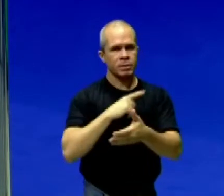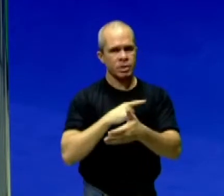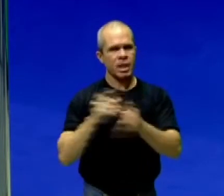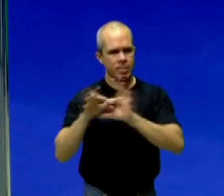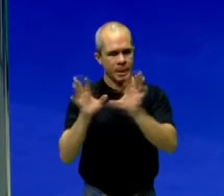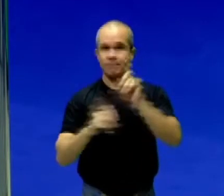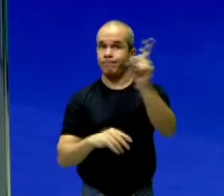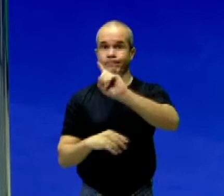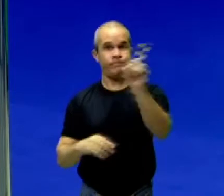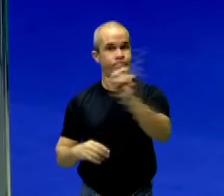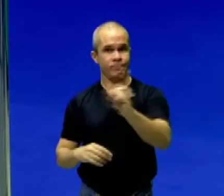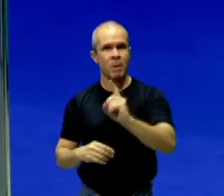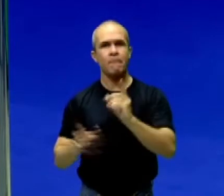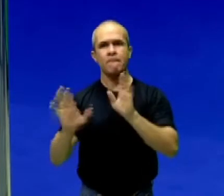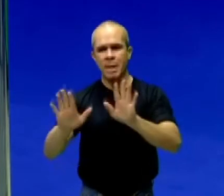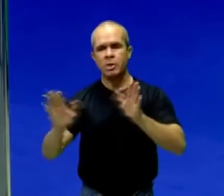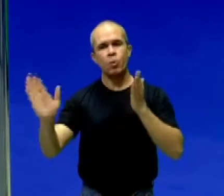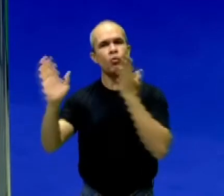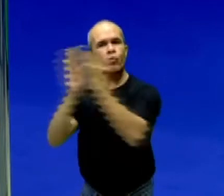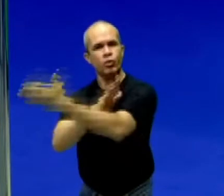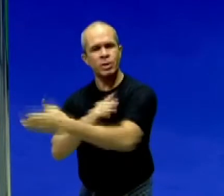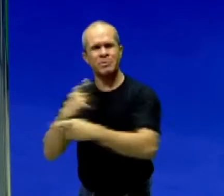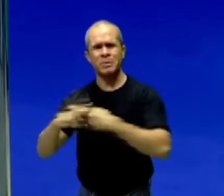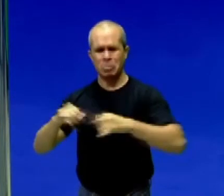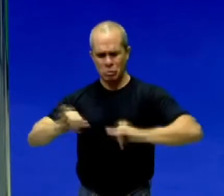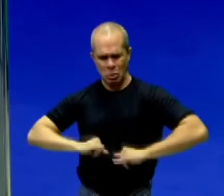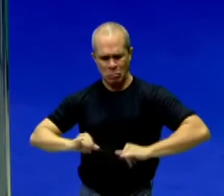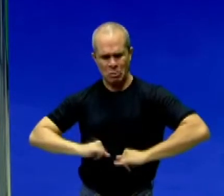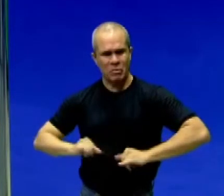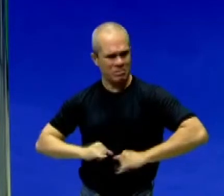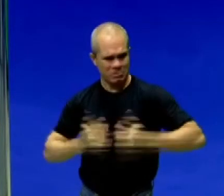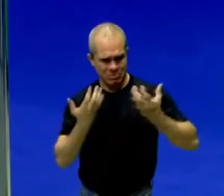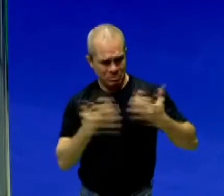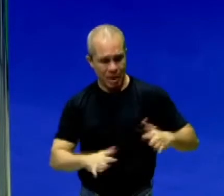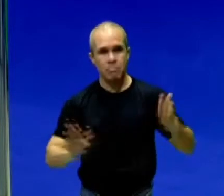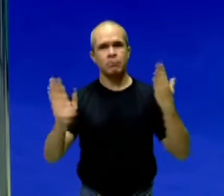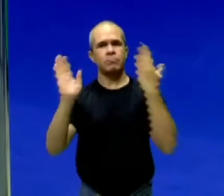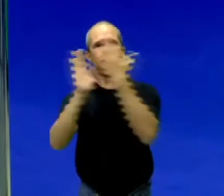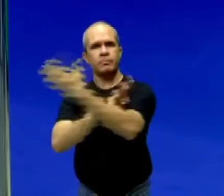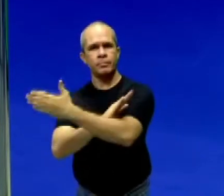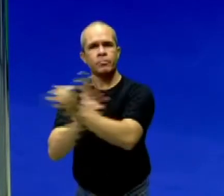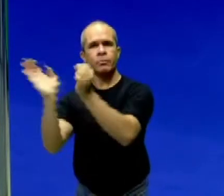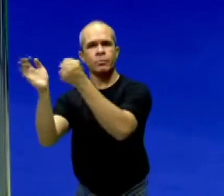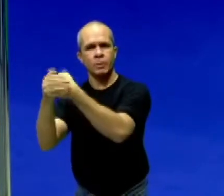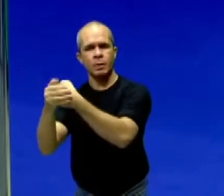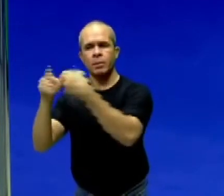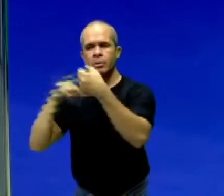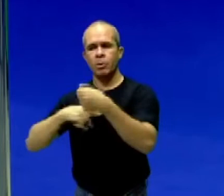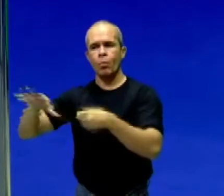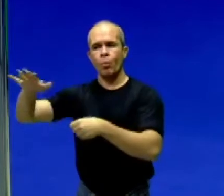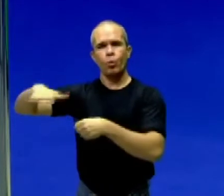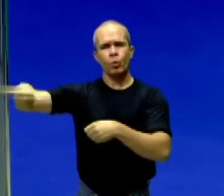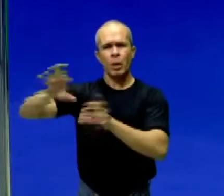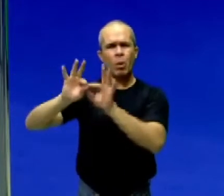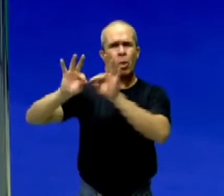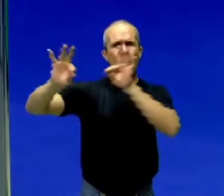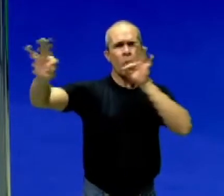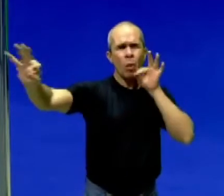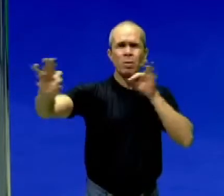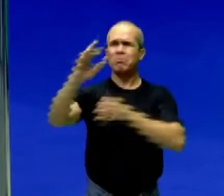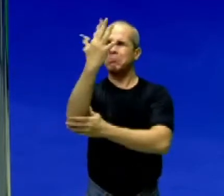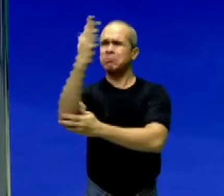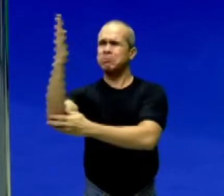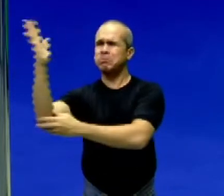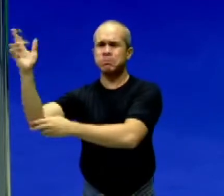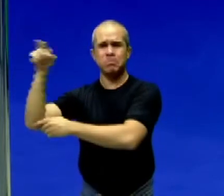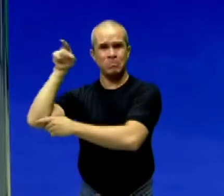liberdade e eles fugiam dos maus tratos, das punições e iam para regiões geralmente distantes de matas